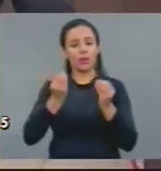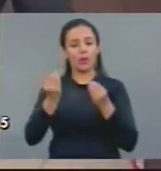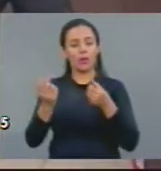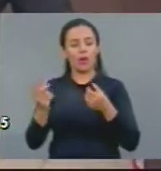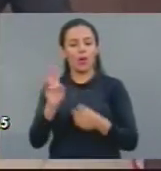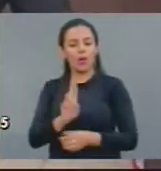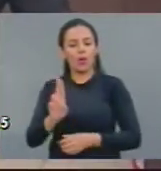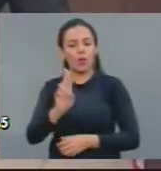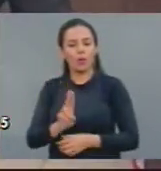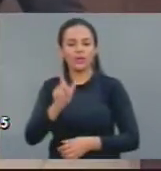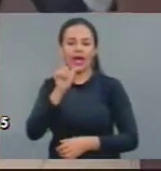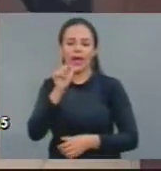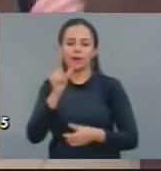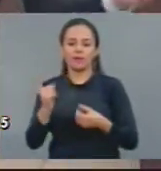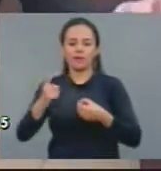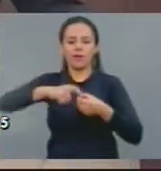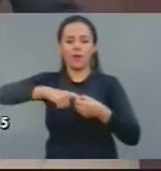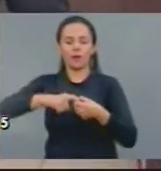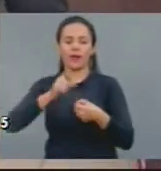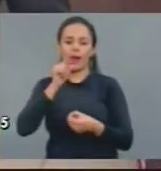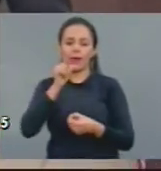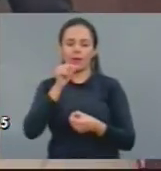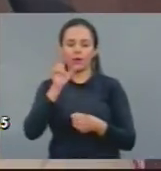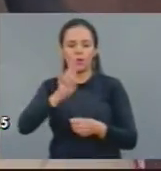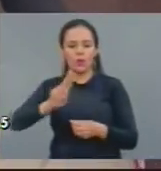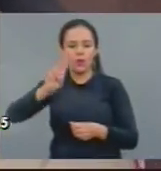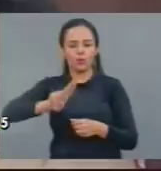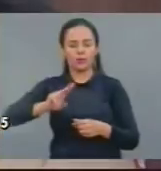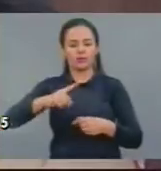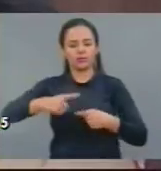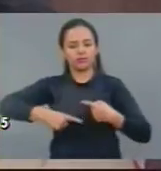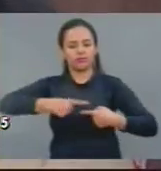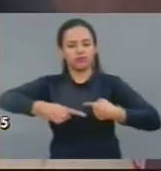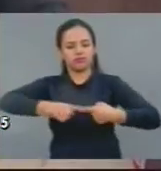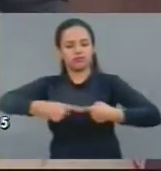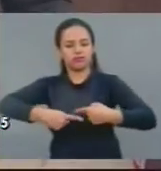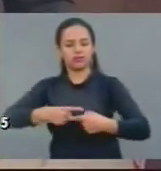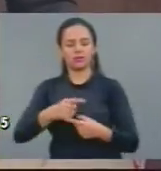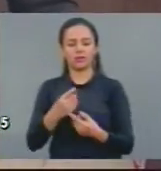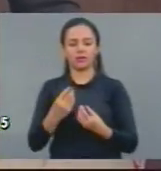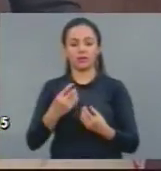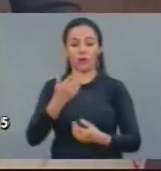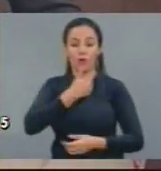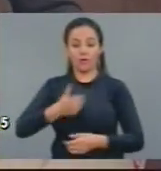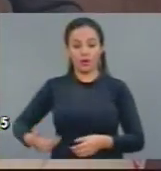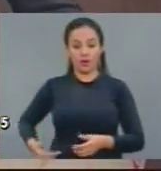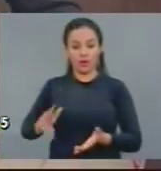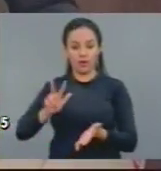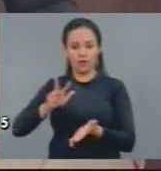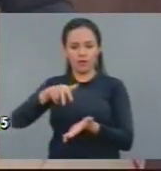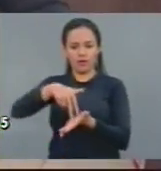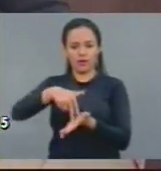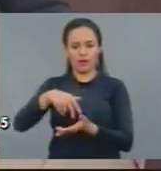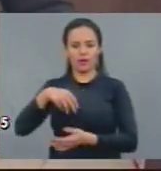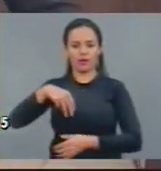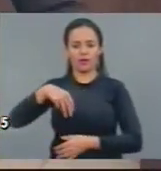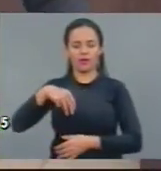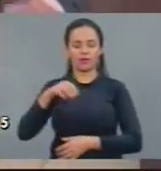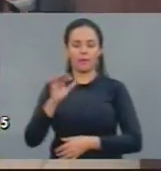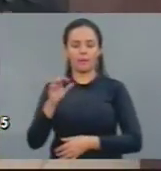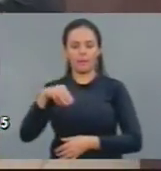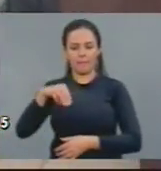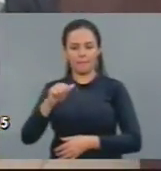alternativas, diminuição. O governador esteve aqui em fevereiro, ou março, março, salvo engano,